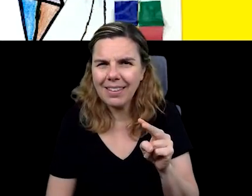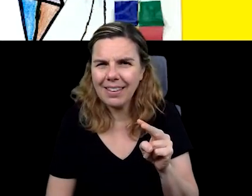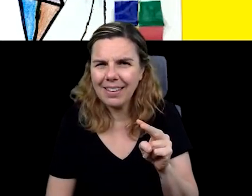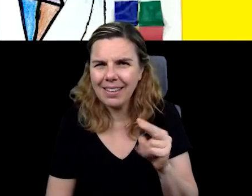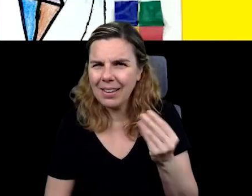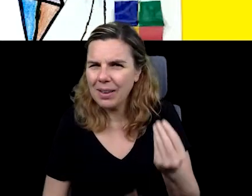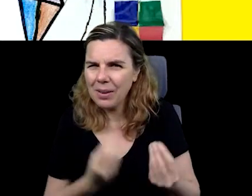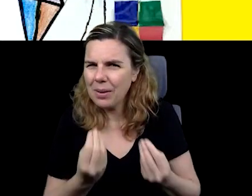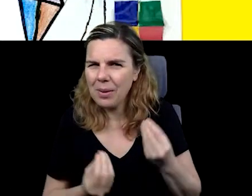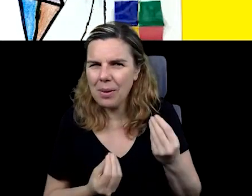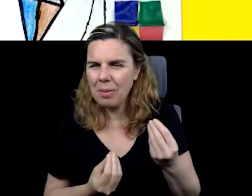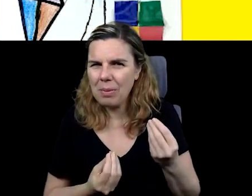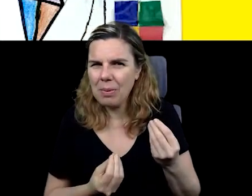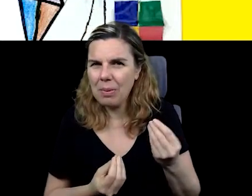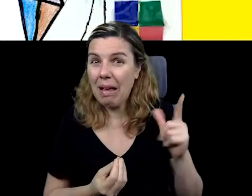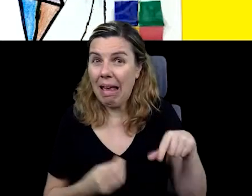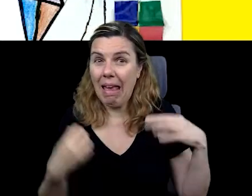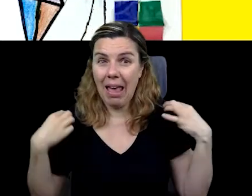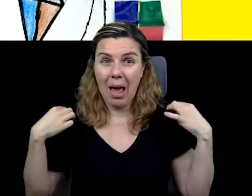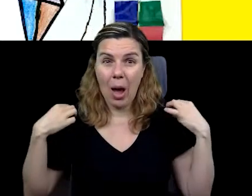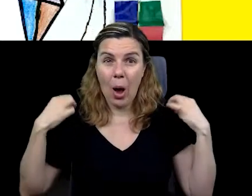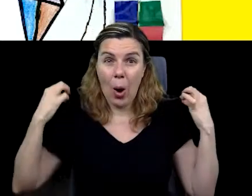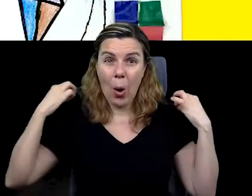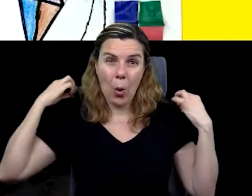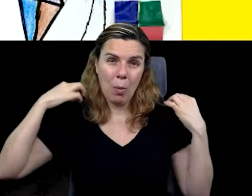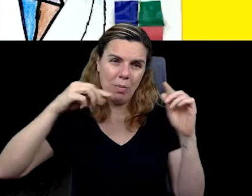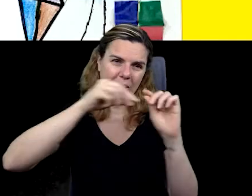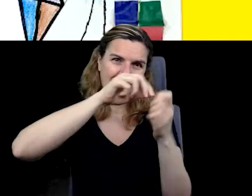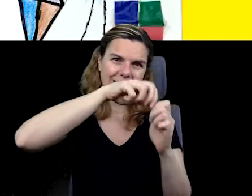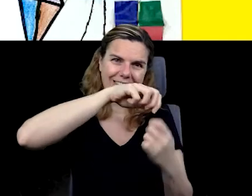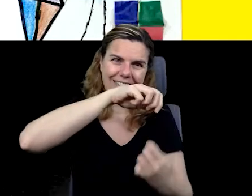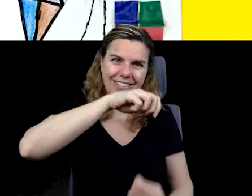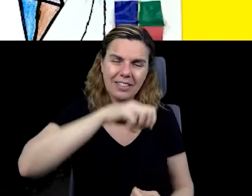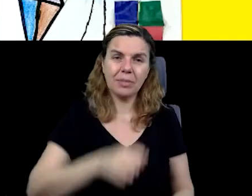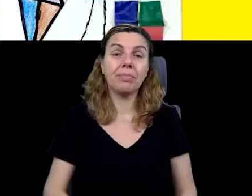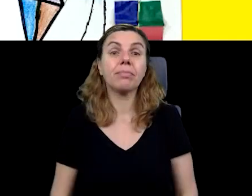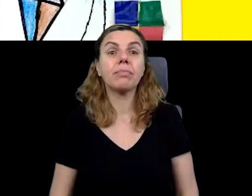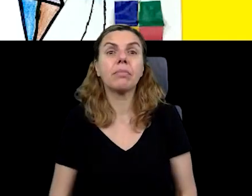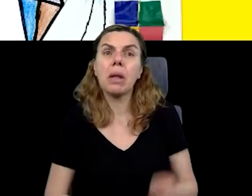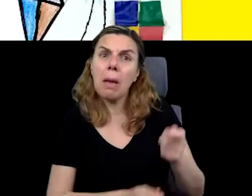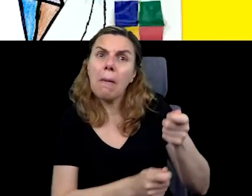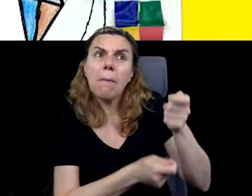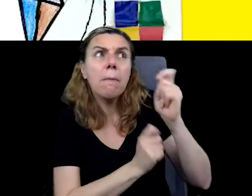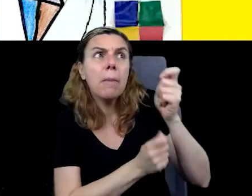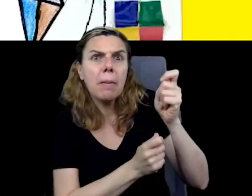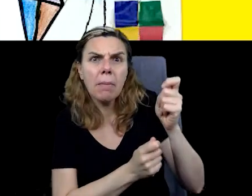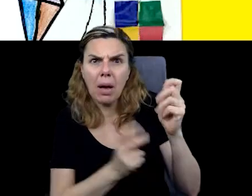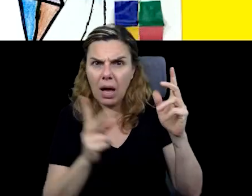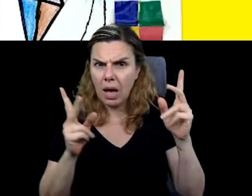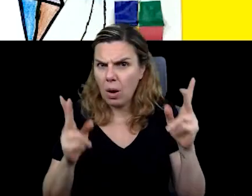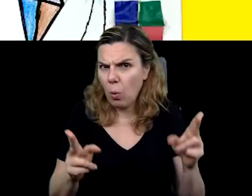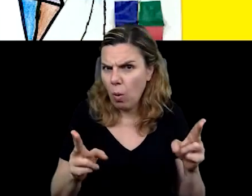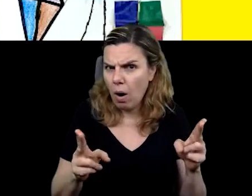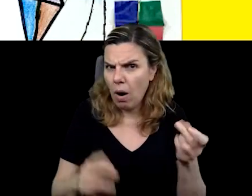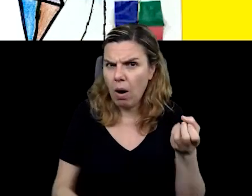pedaços de tecido? As pipas são iguais ou diferentes?